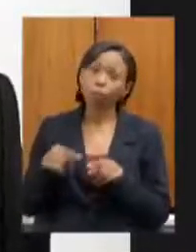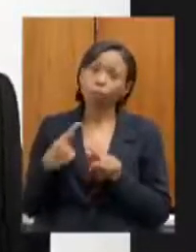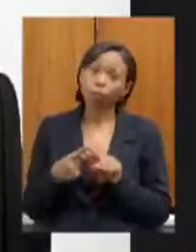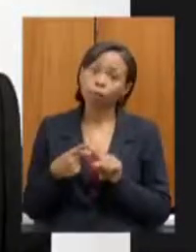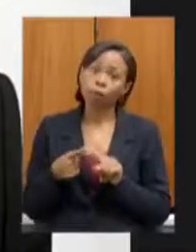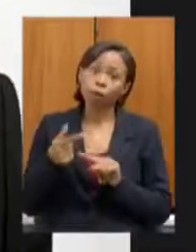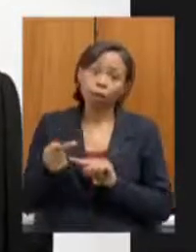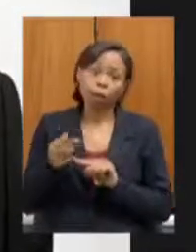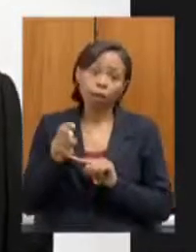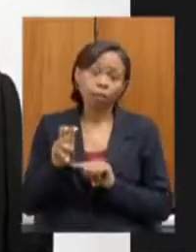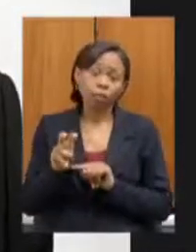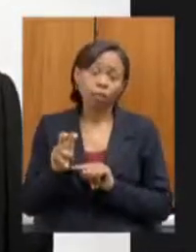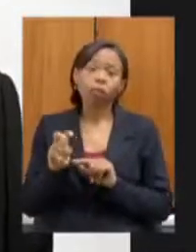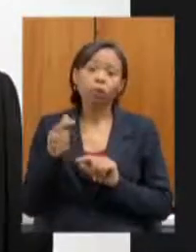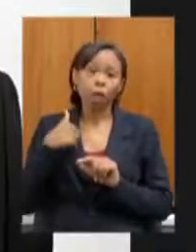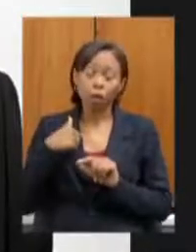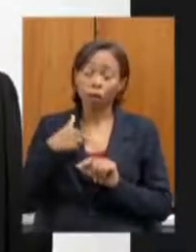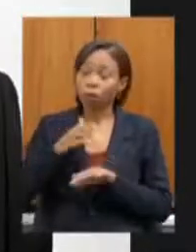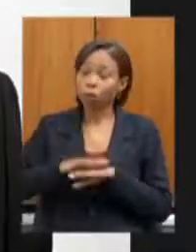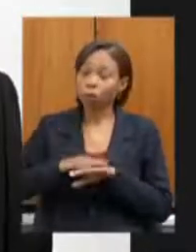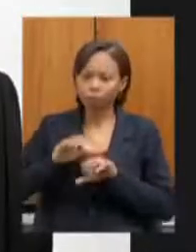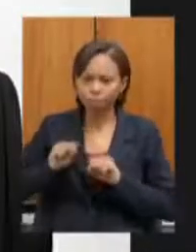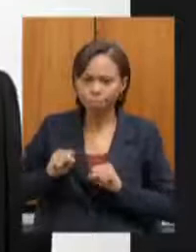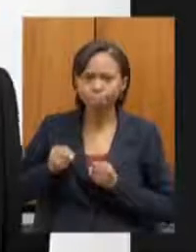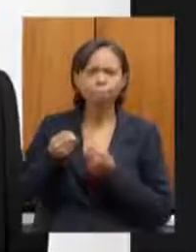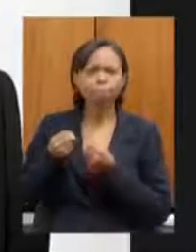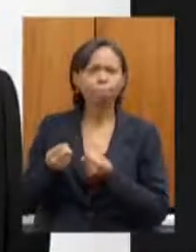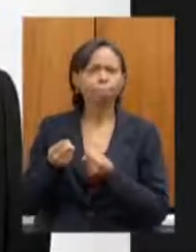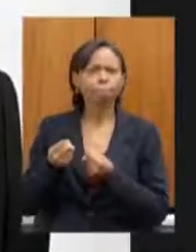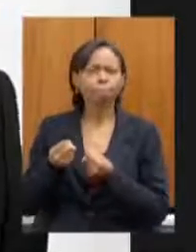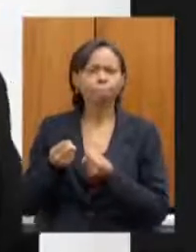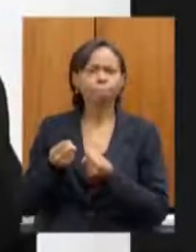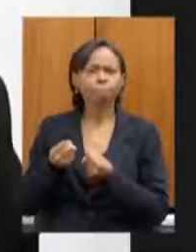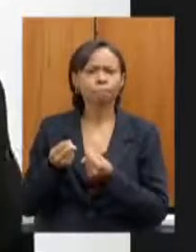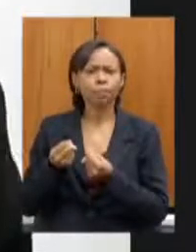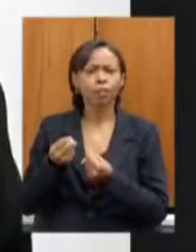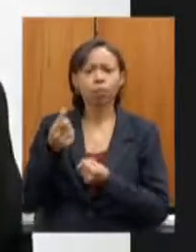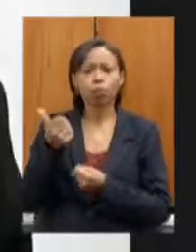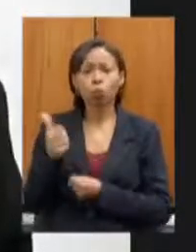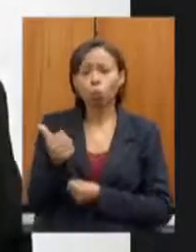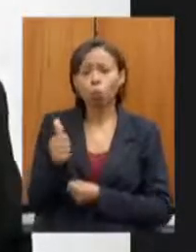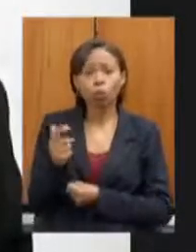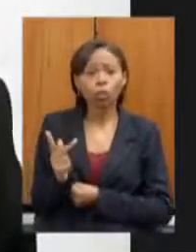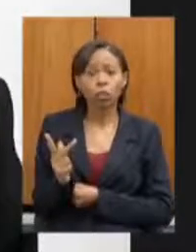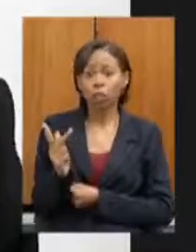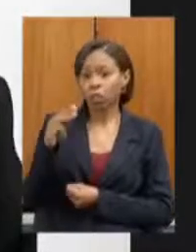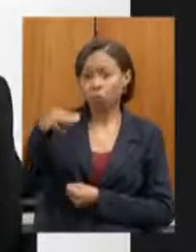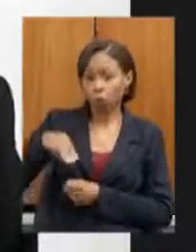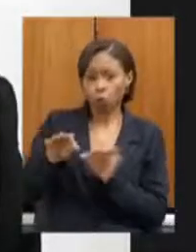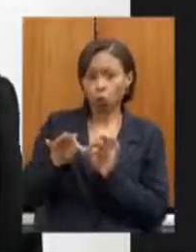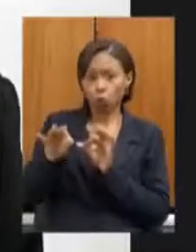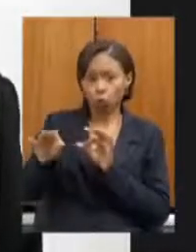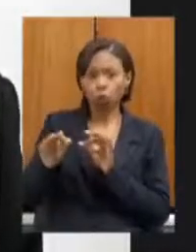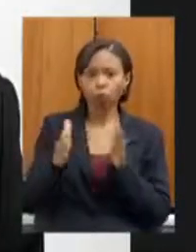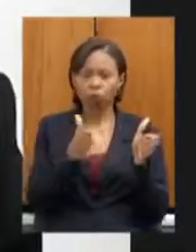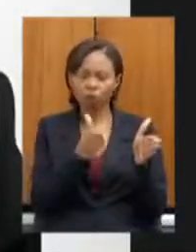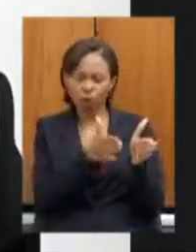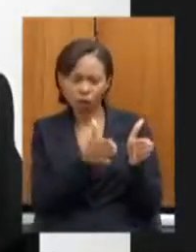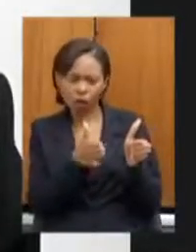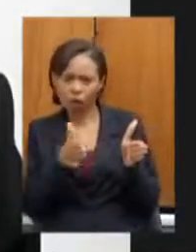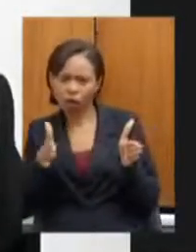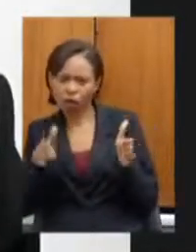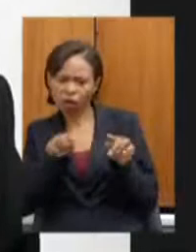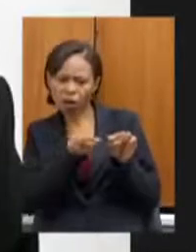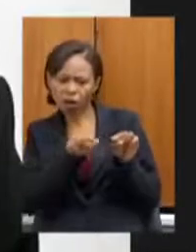135 eu venho defendendo a absorção de 11 quilômetros apenas que é do trecho de Ancharia na